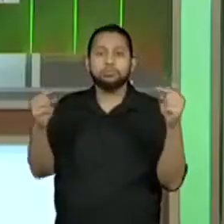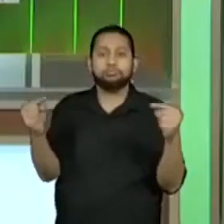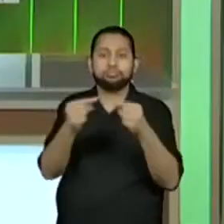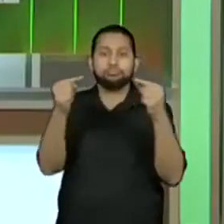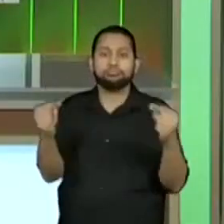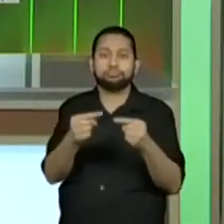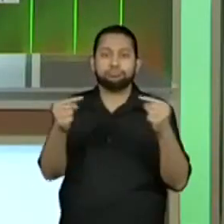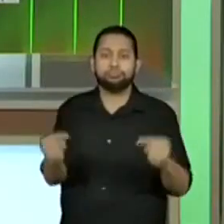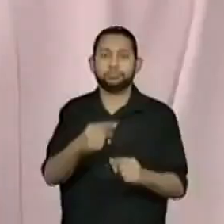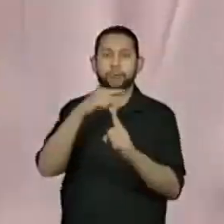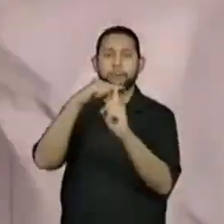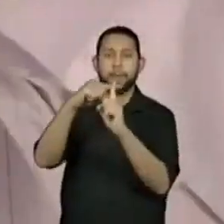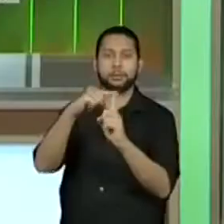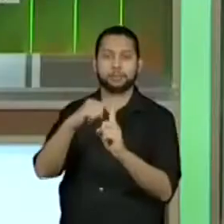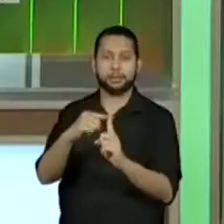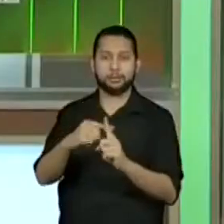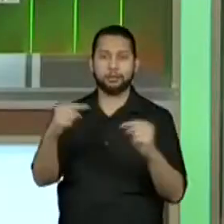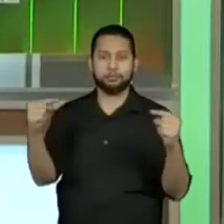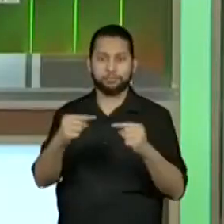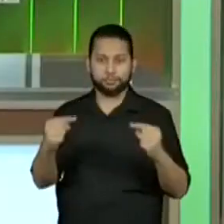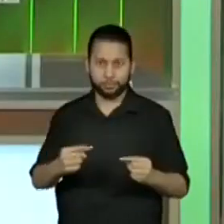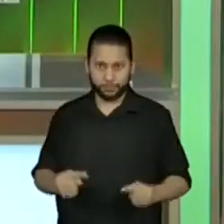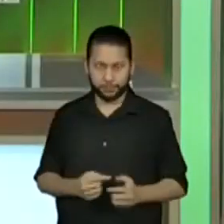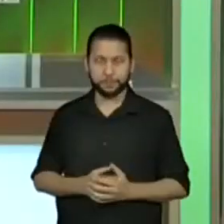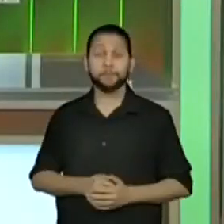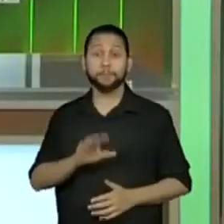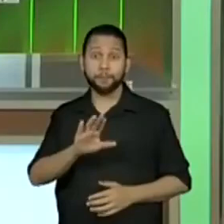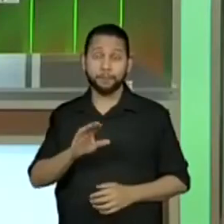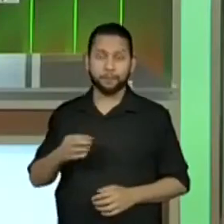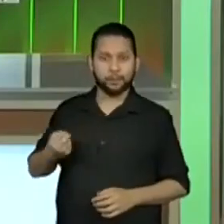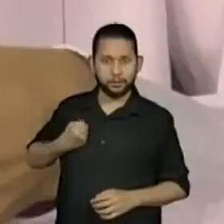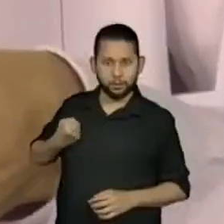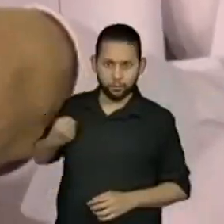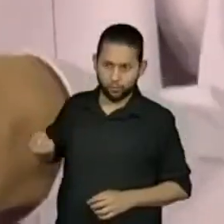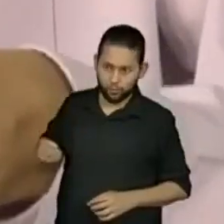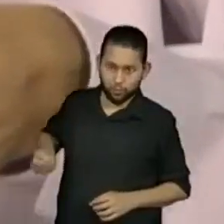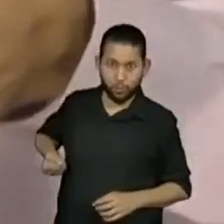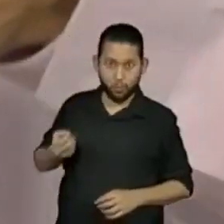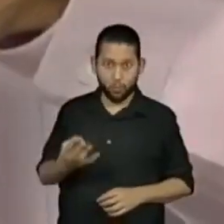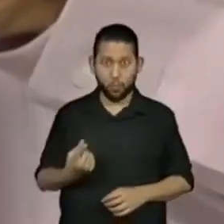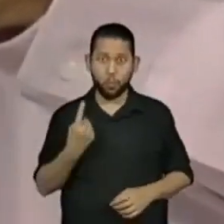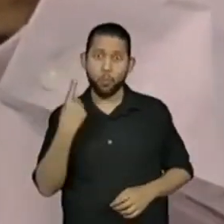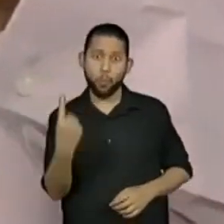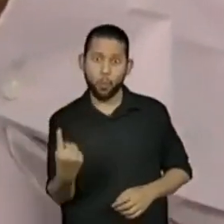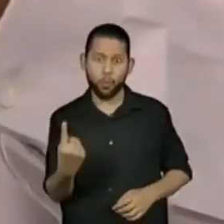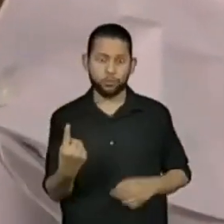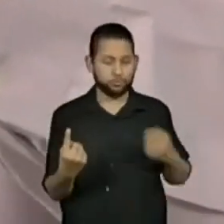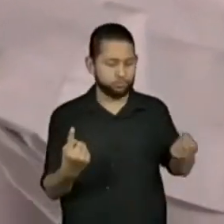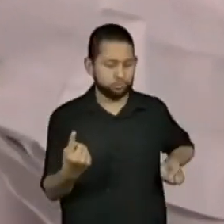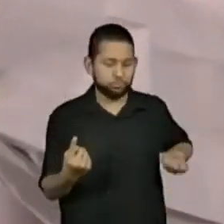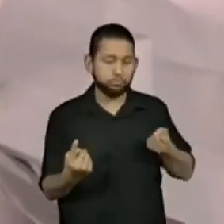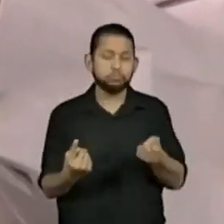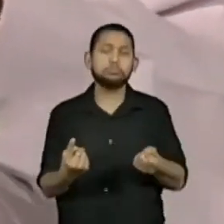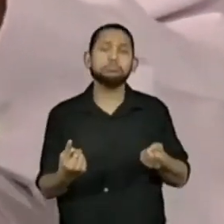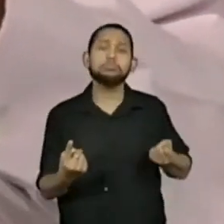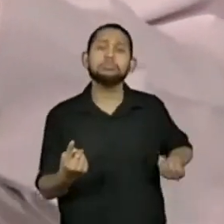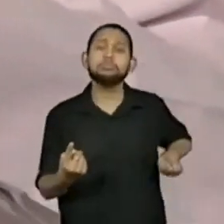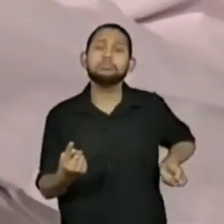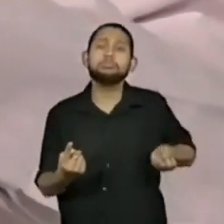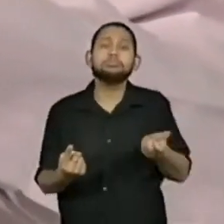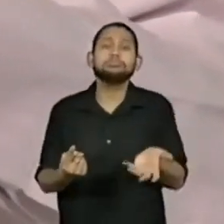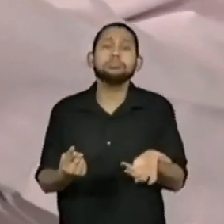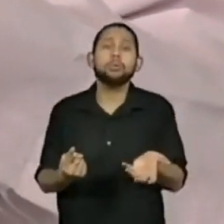Vamos começar com o número 1. Se o primeiro dado cair com a face 1 voltada para cima, o segundo dado